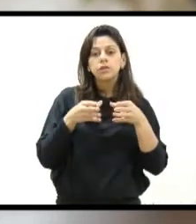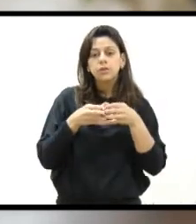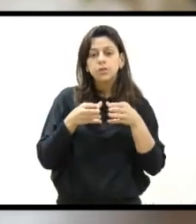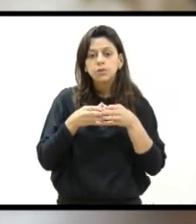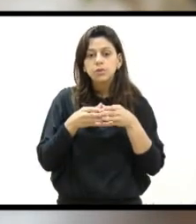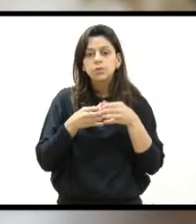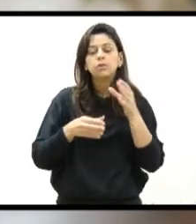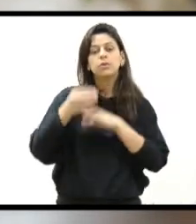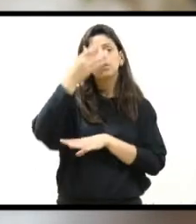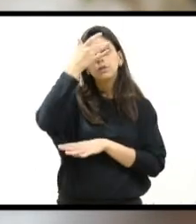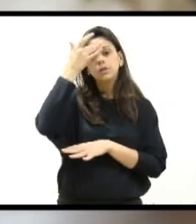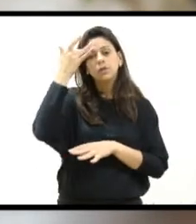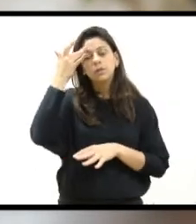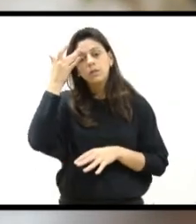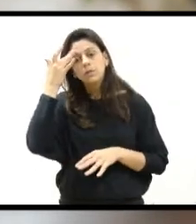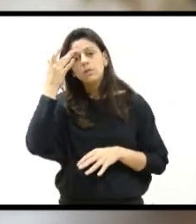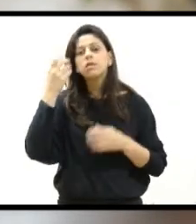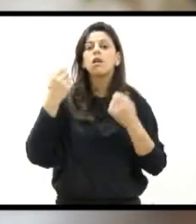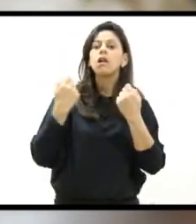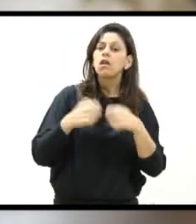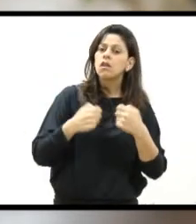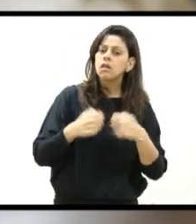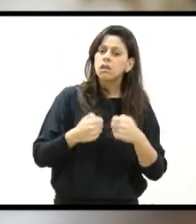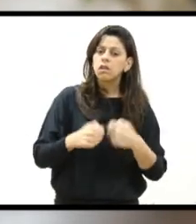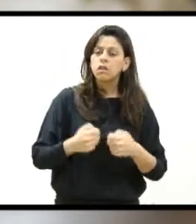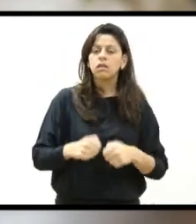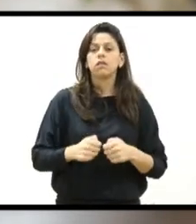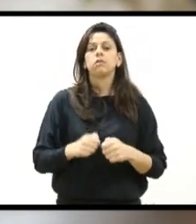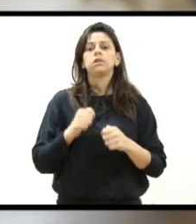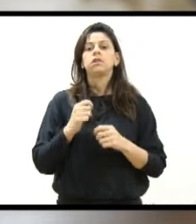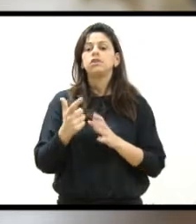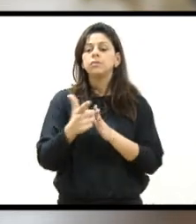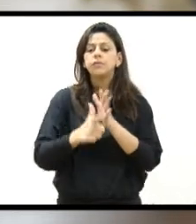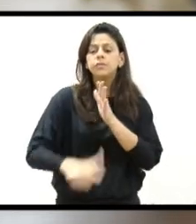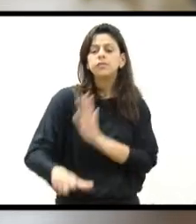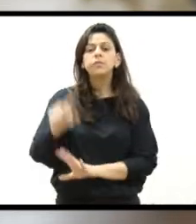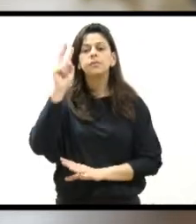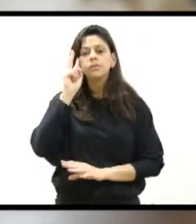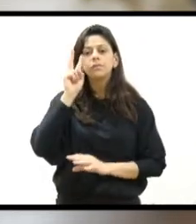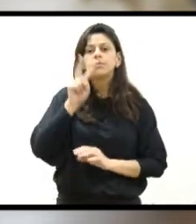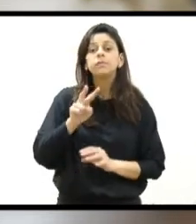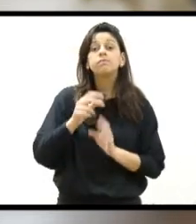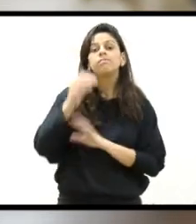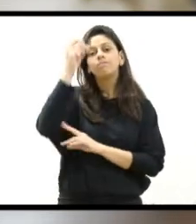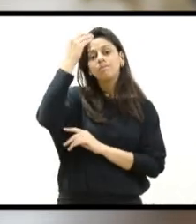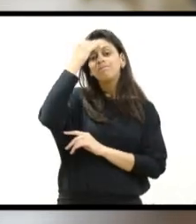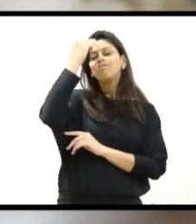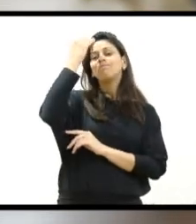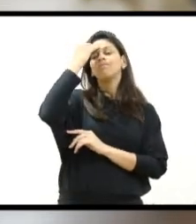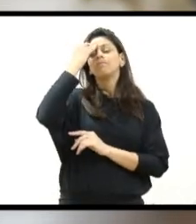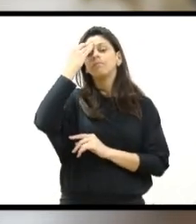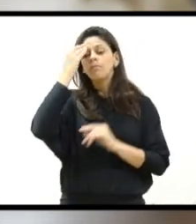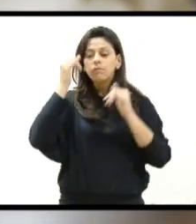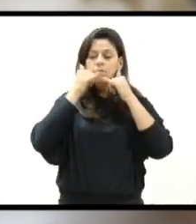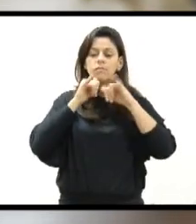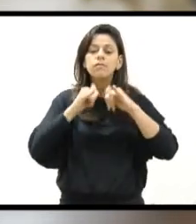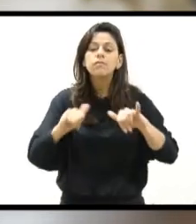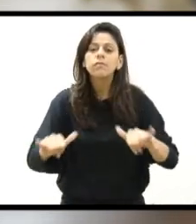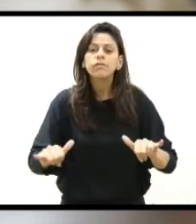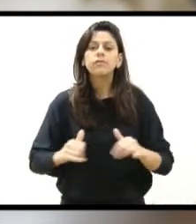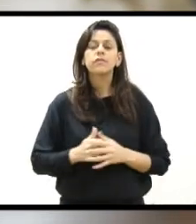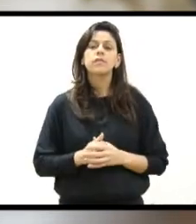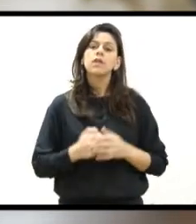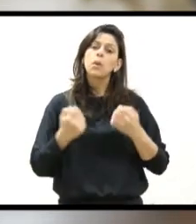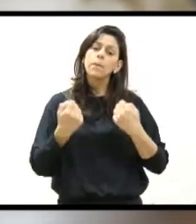pessoas que precisam de um outro olhar para poder entender uma informação. Então, é